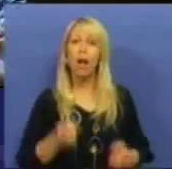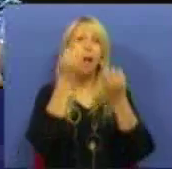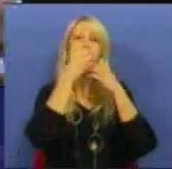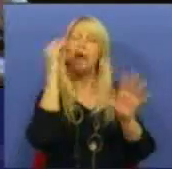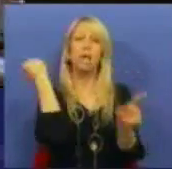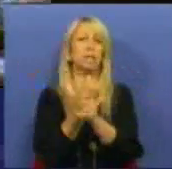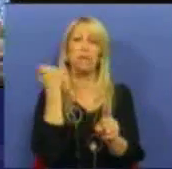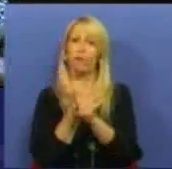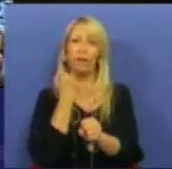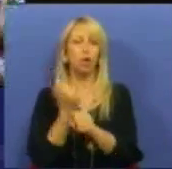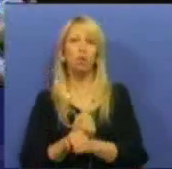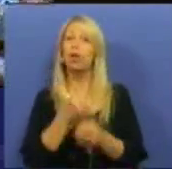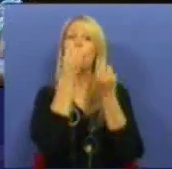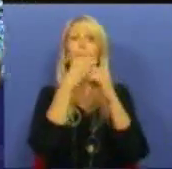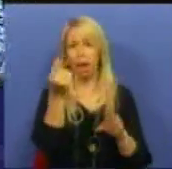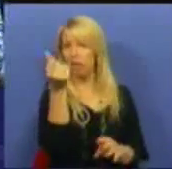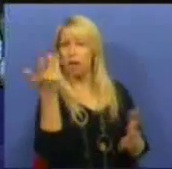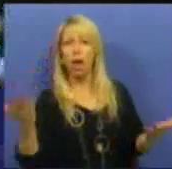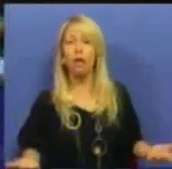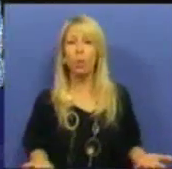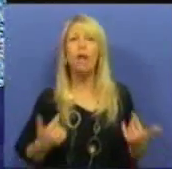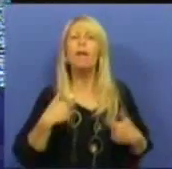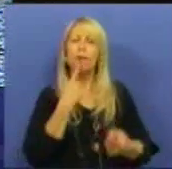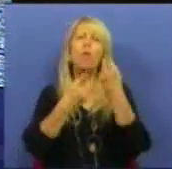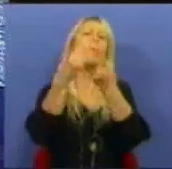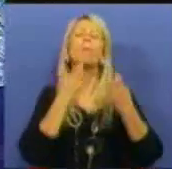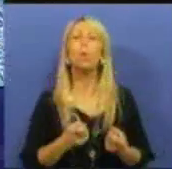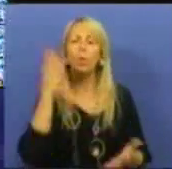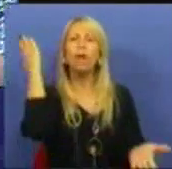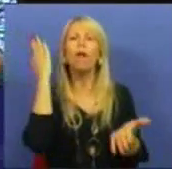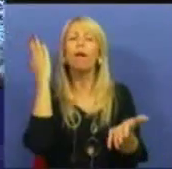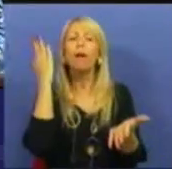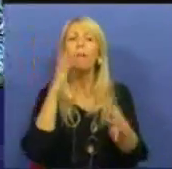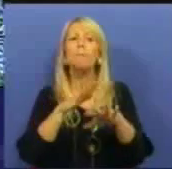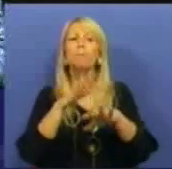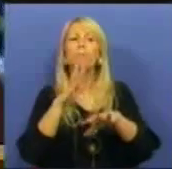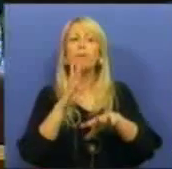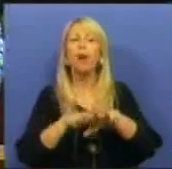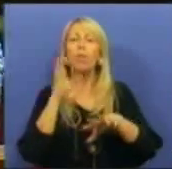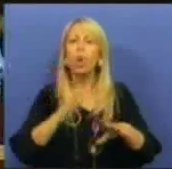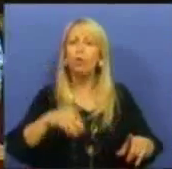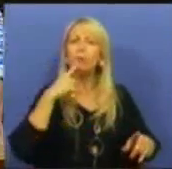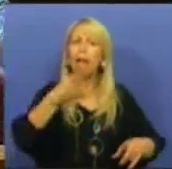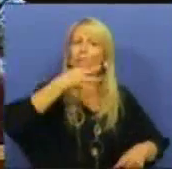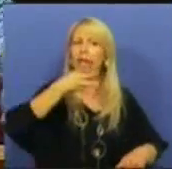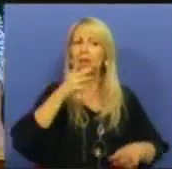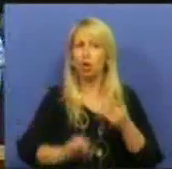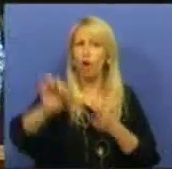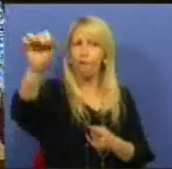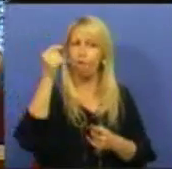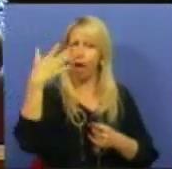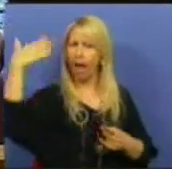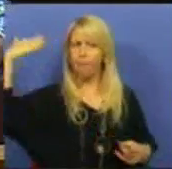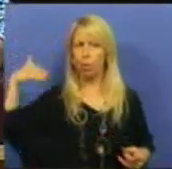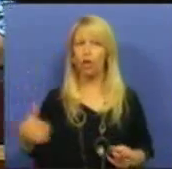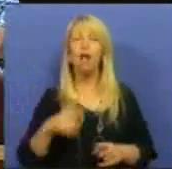serviços e vai perder dinheiro. Eu coloco-lhe uma questão relativamente às suas recentes declarações. Disse a